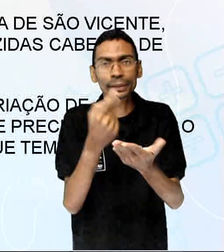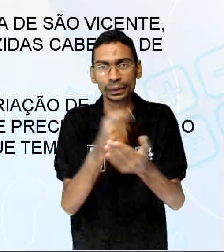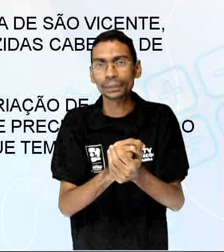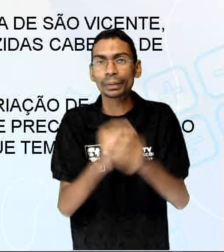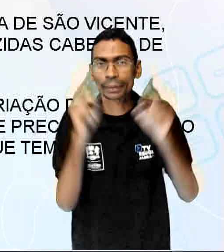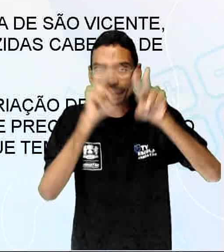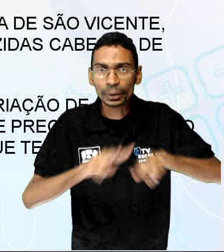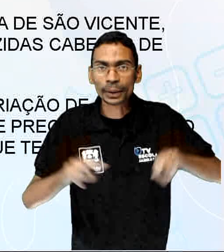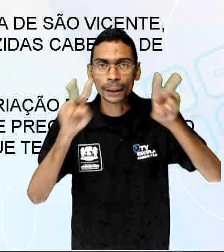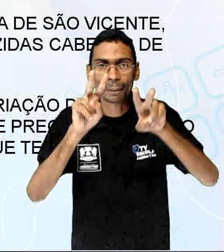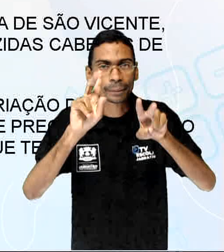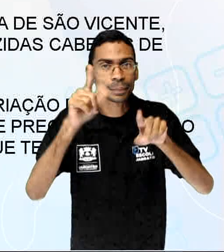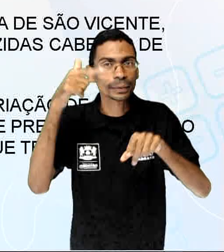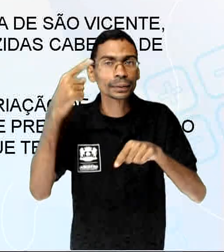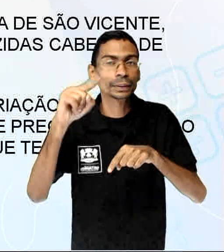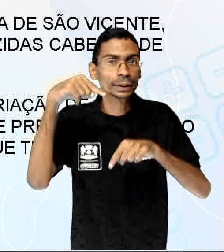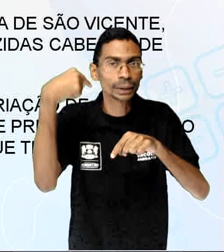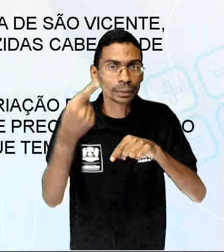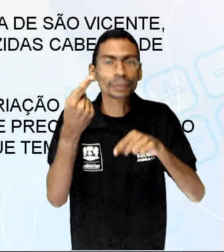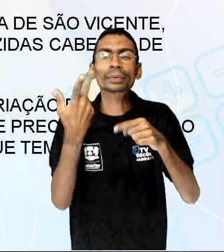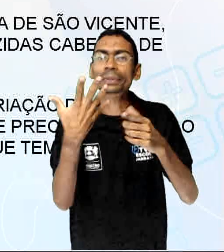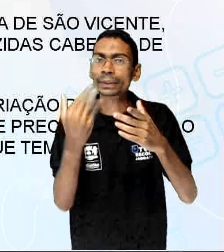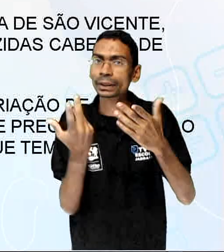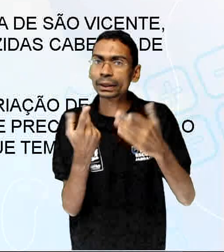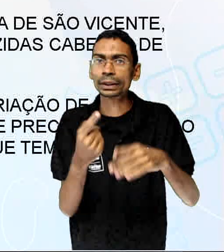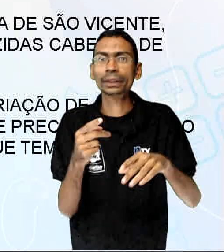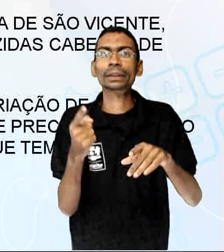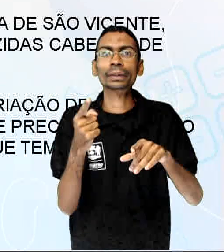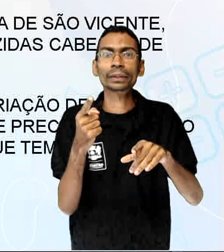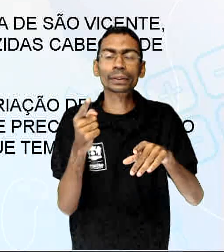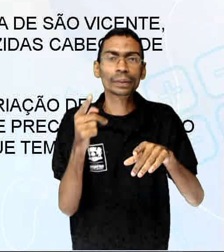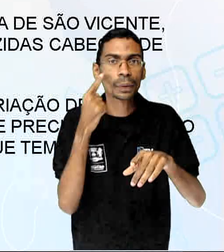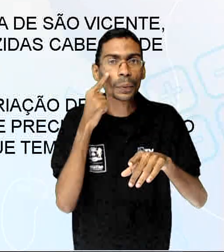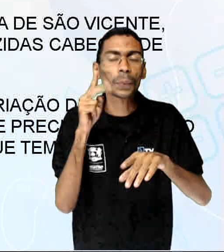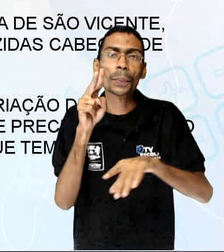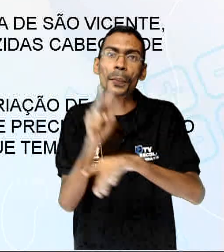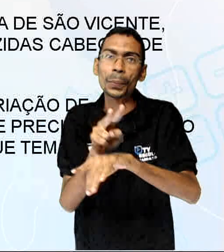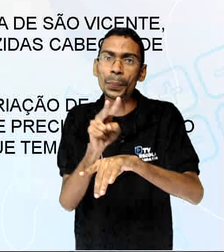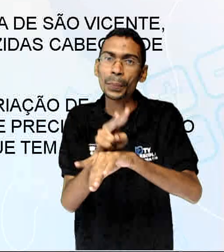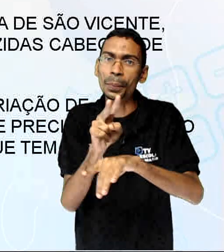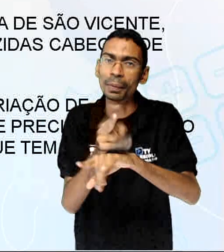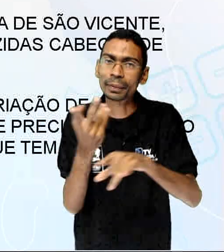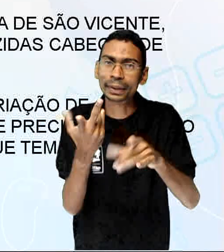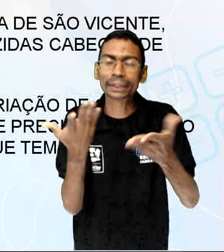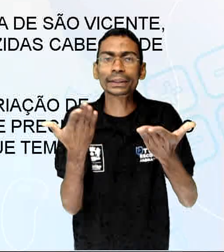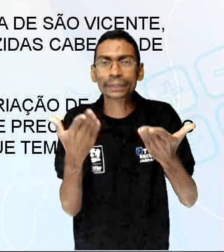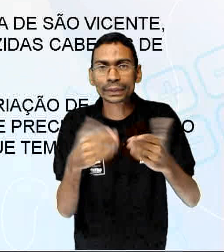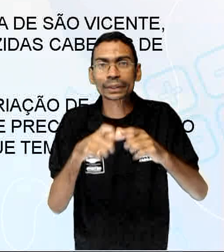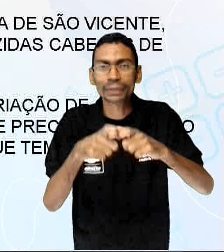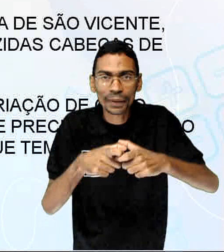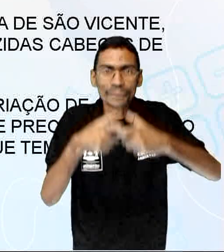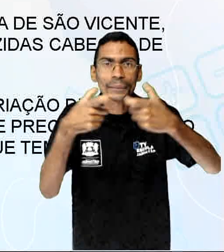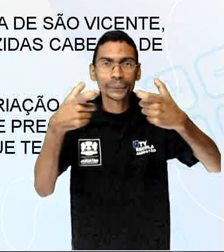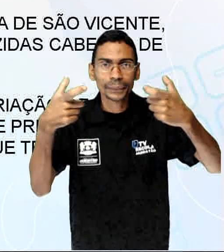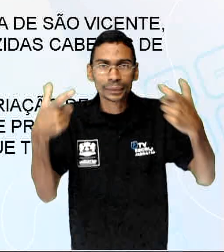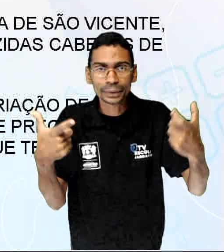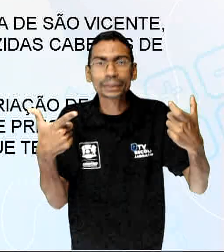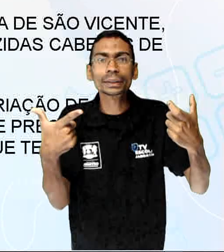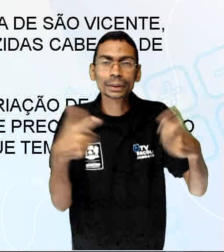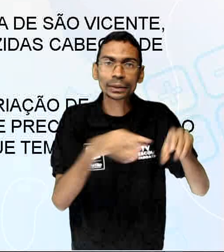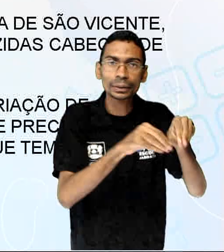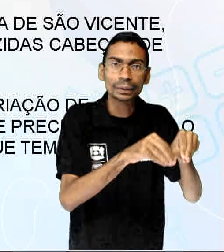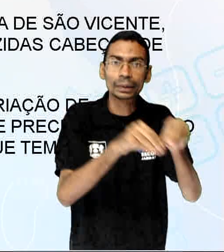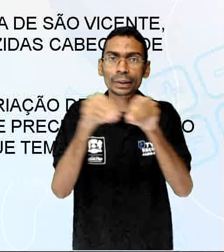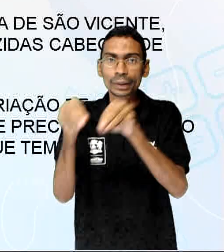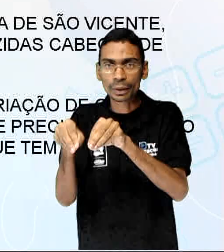Depois disso, a criação de gado, ela aumentou de tamanho e precisou ir para o interior